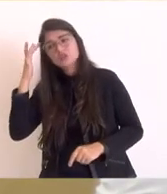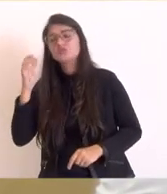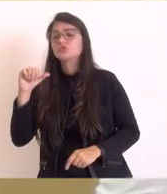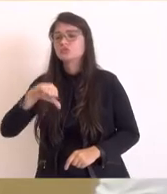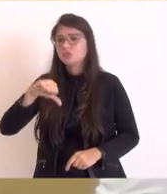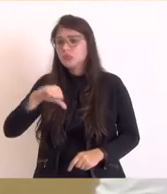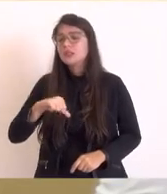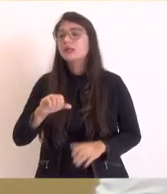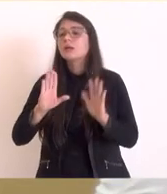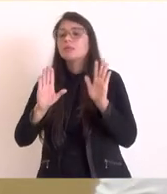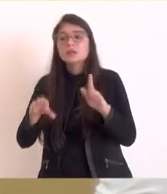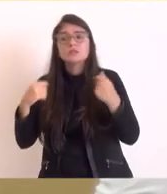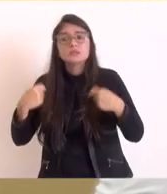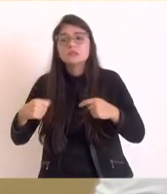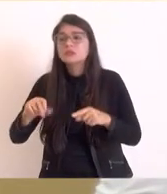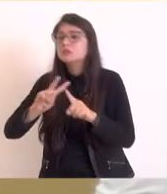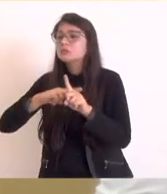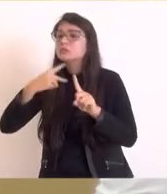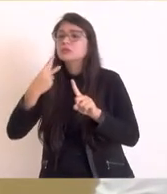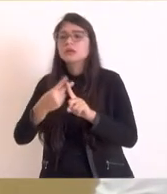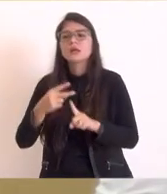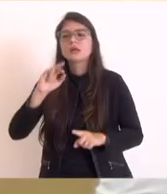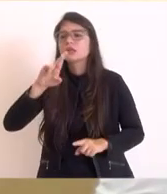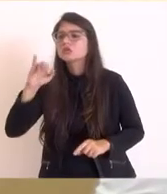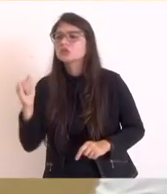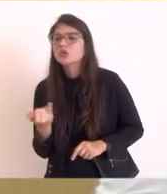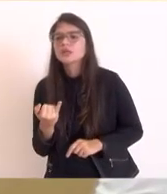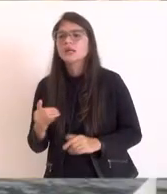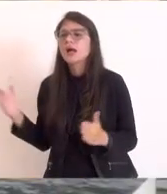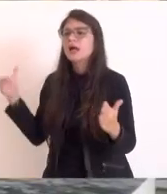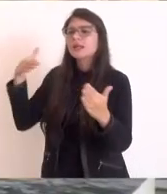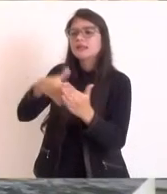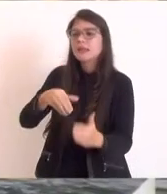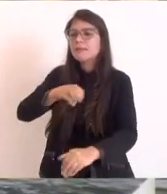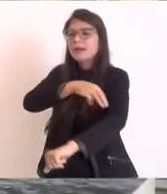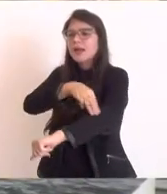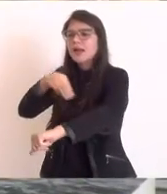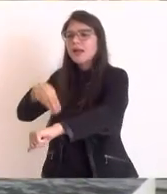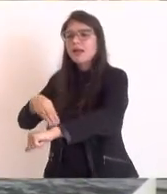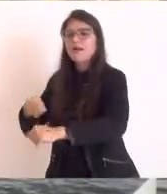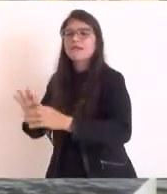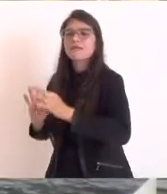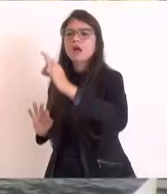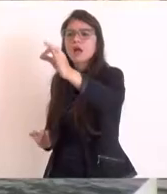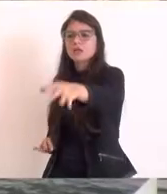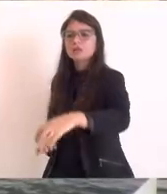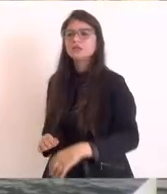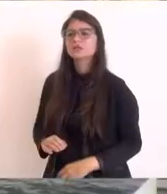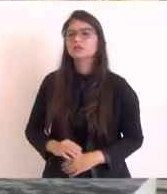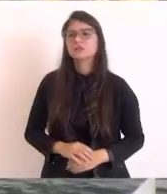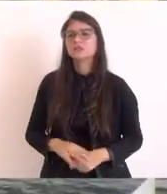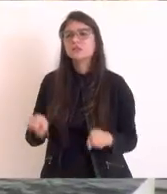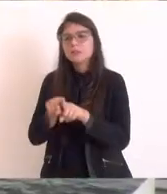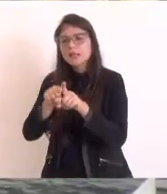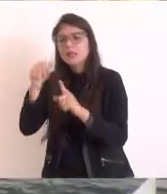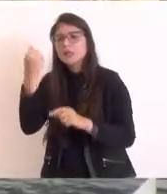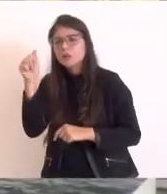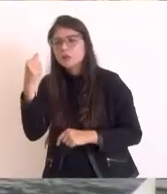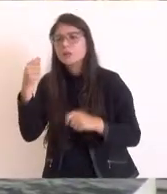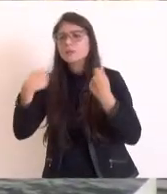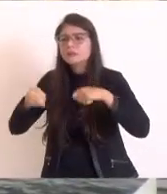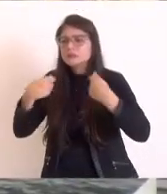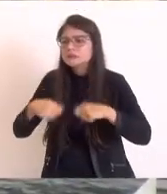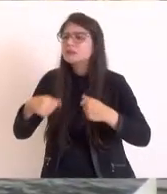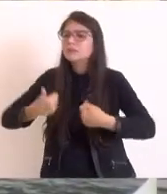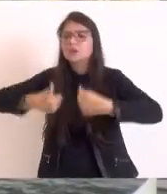RJ, deputado, de Maricá até Macaé. Nós temos a Araruama que precisa de ter um serviço